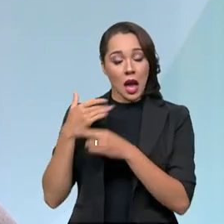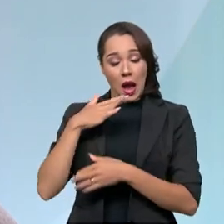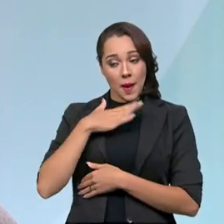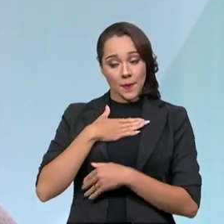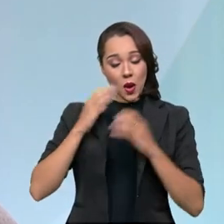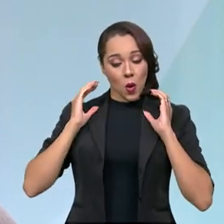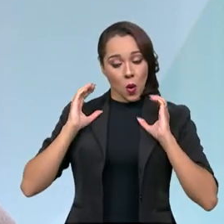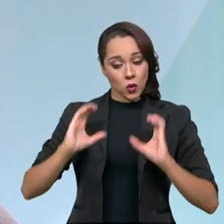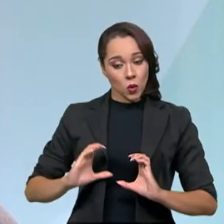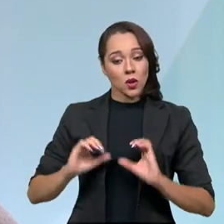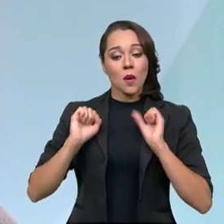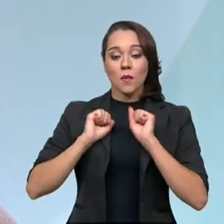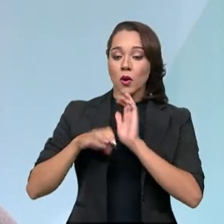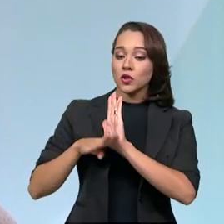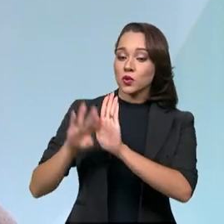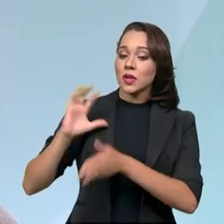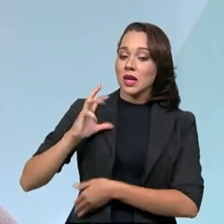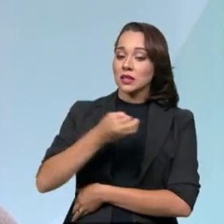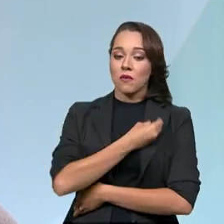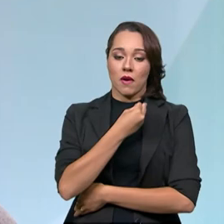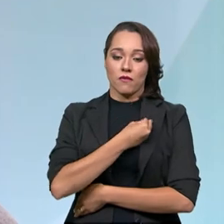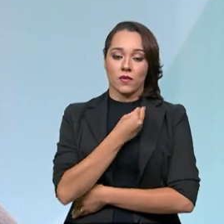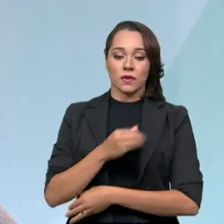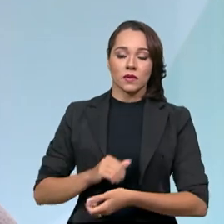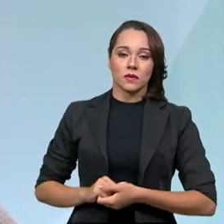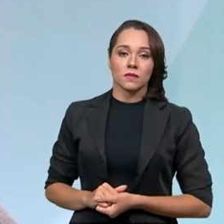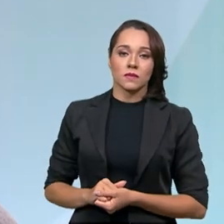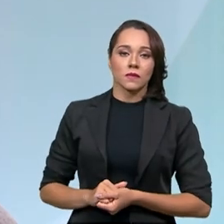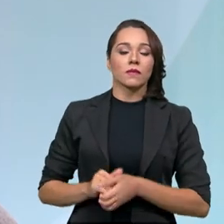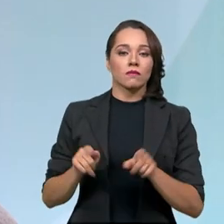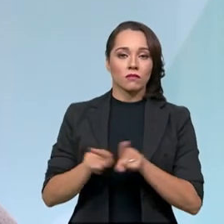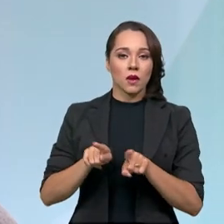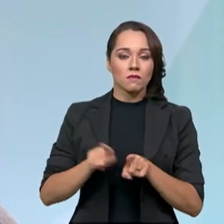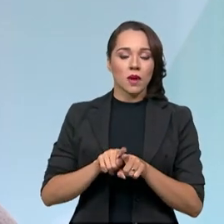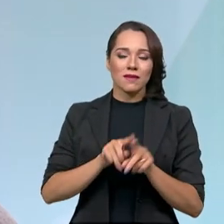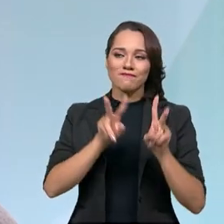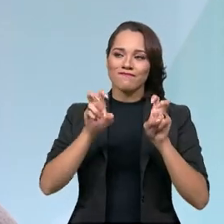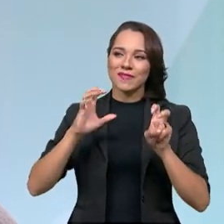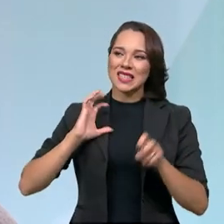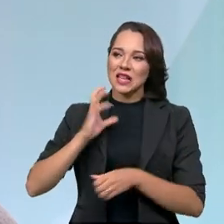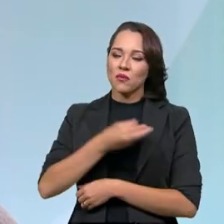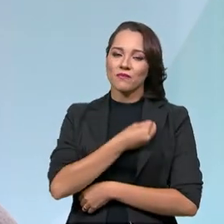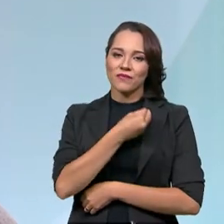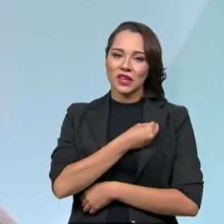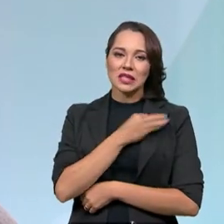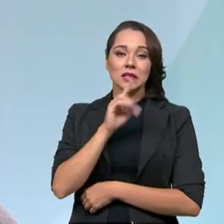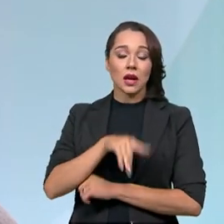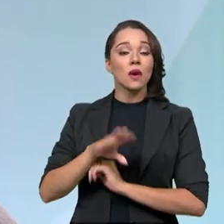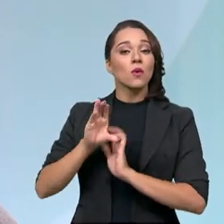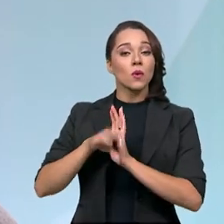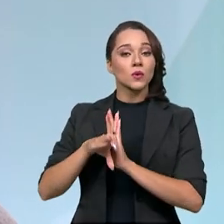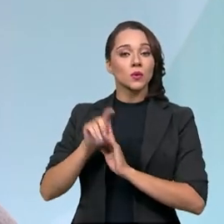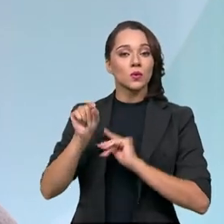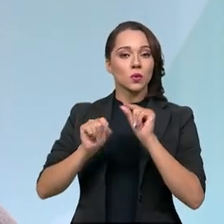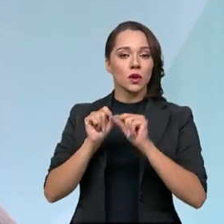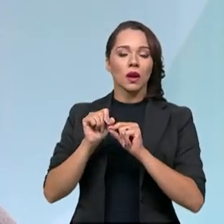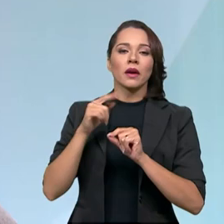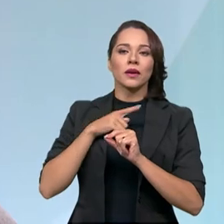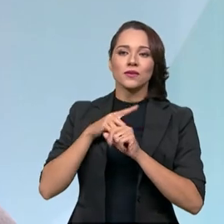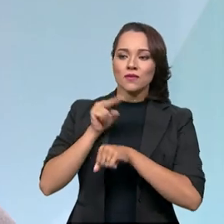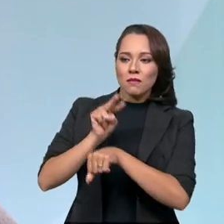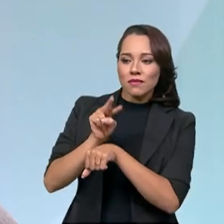conduta pode ajudar a salvar vidas. E o termo de salvar vidas é exatamente esse conceito, de que a gente está